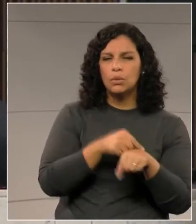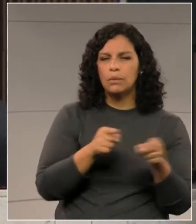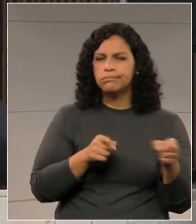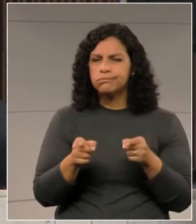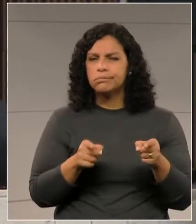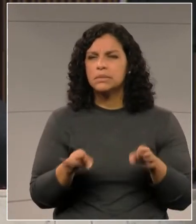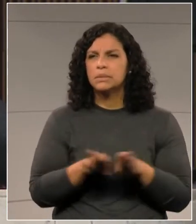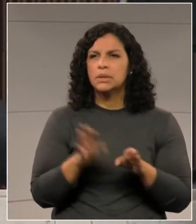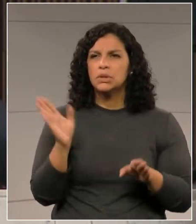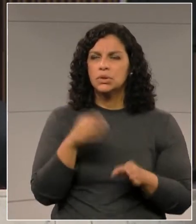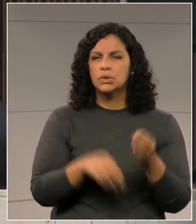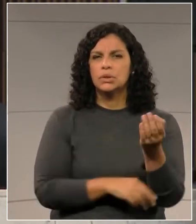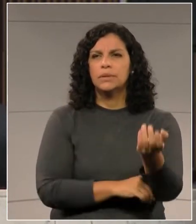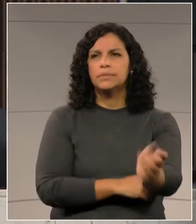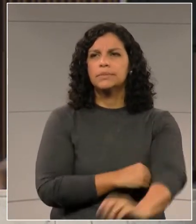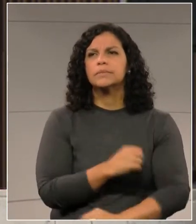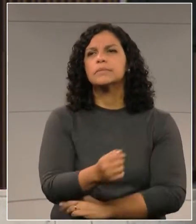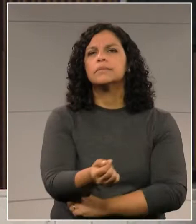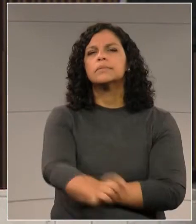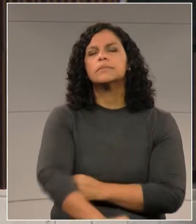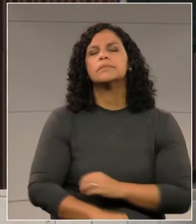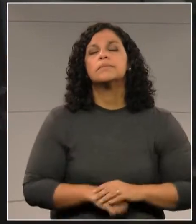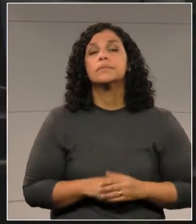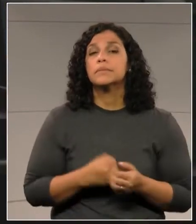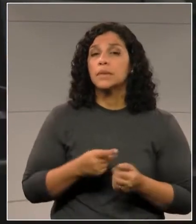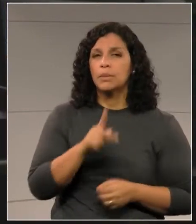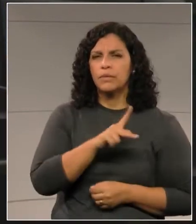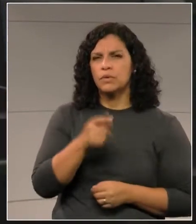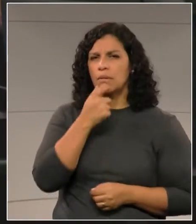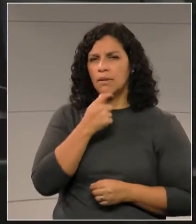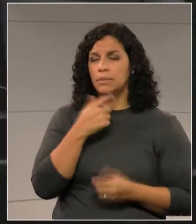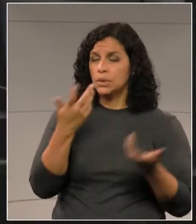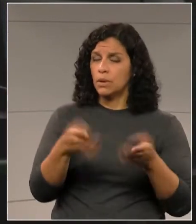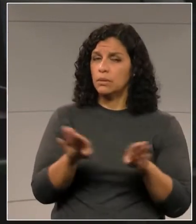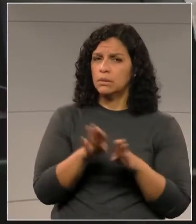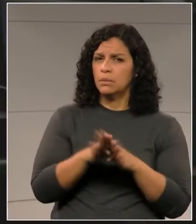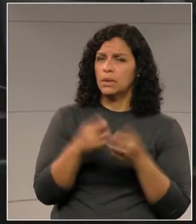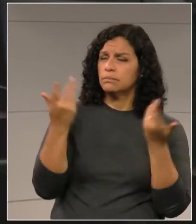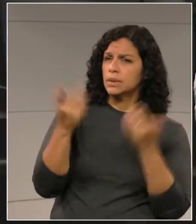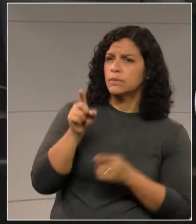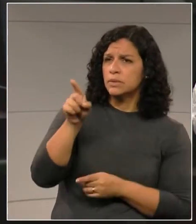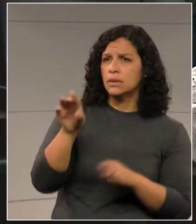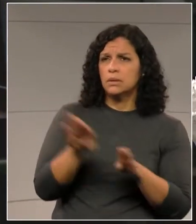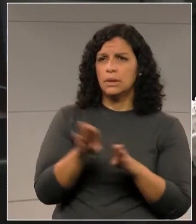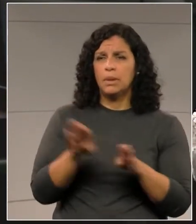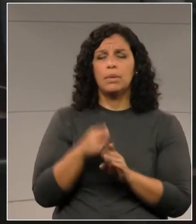Lemos, o conselho da parte, o deputado Luciana e o líder... Quero cumprimentar a vossa excelência pelo pronunciamento.